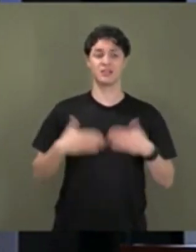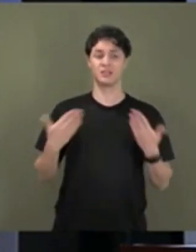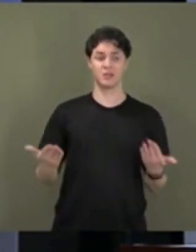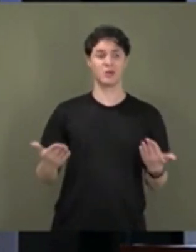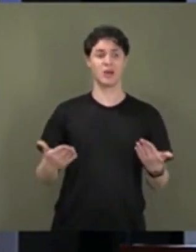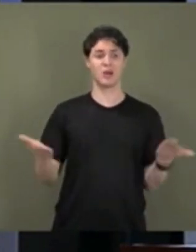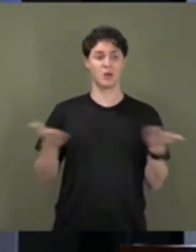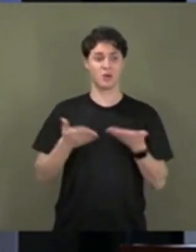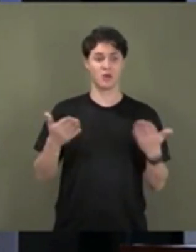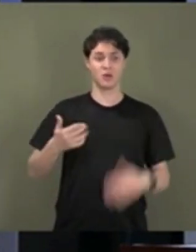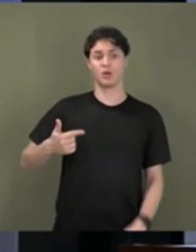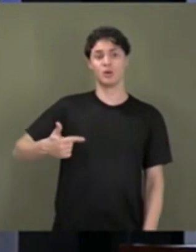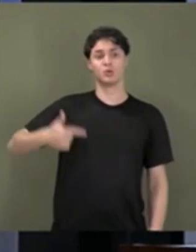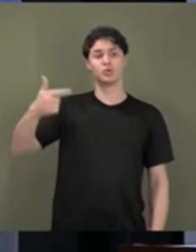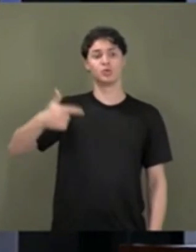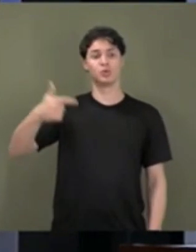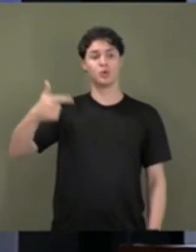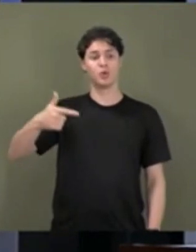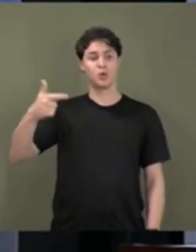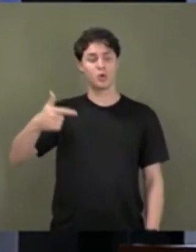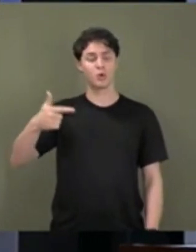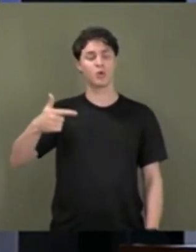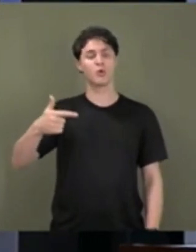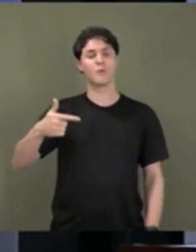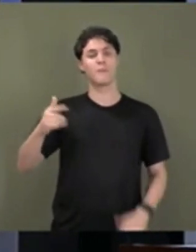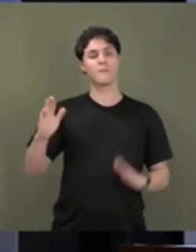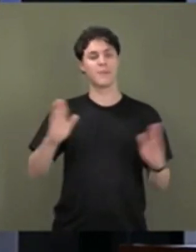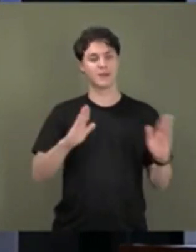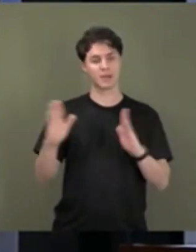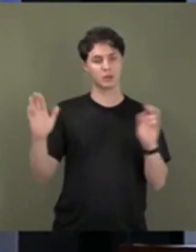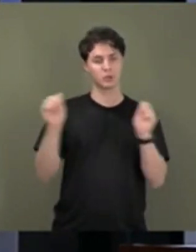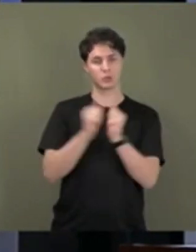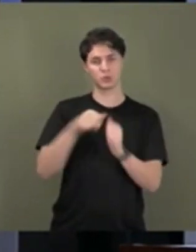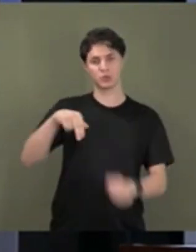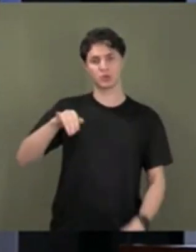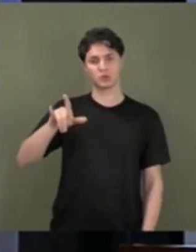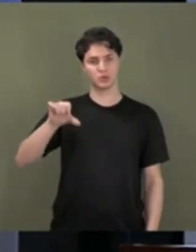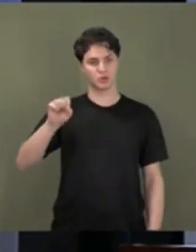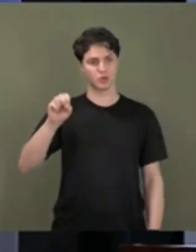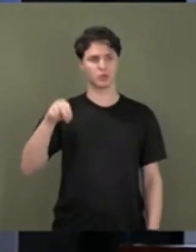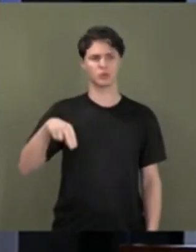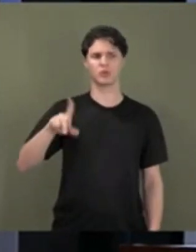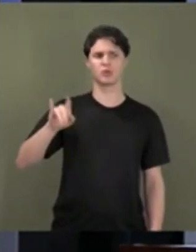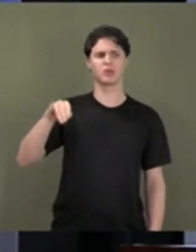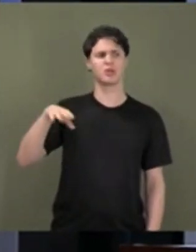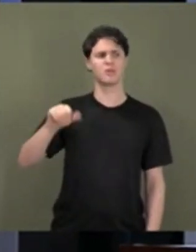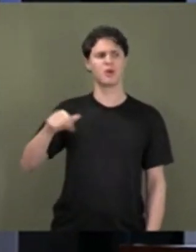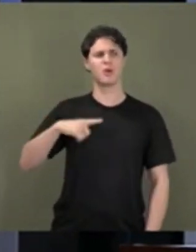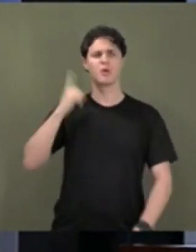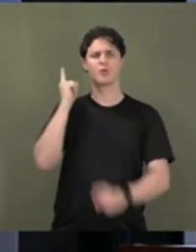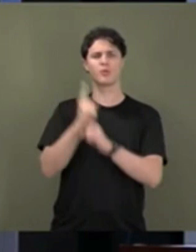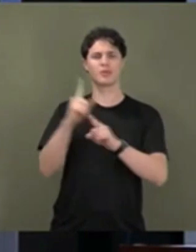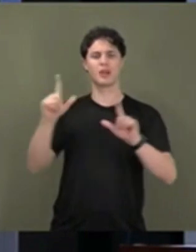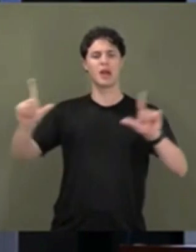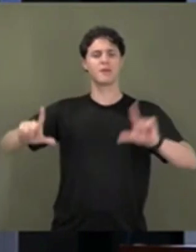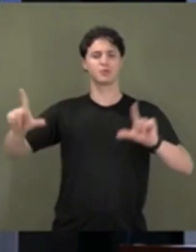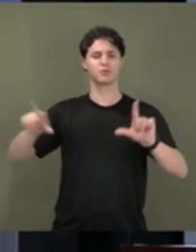mandato, com o governador Wilson Lima, eu encontrei uma emissora, na qual eu fui o fundador,